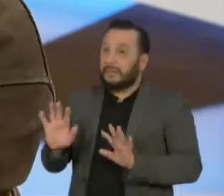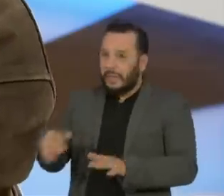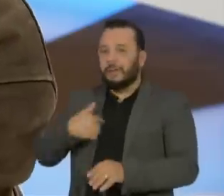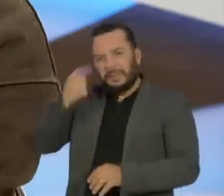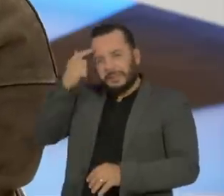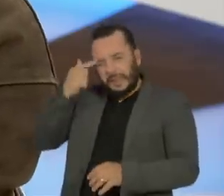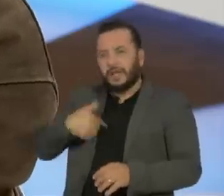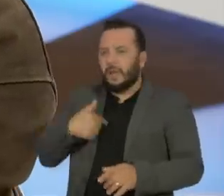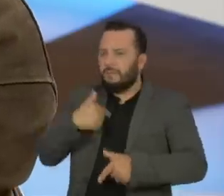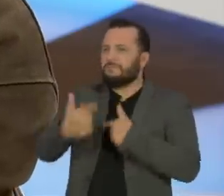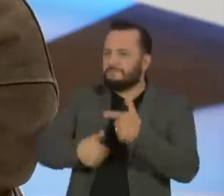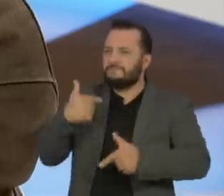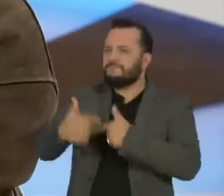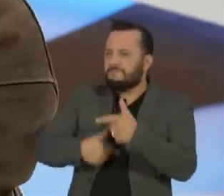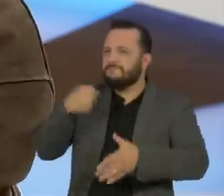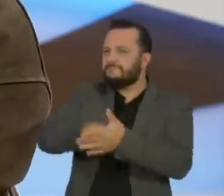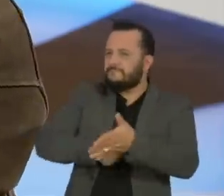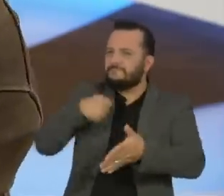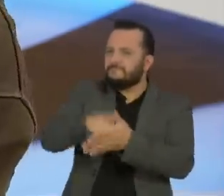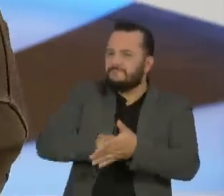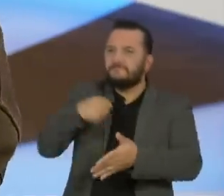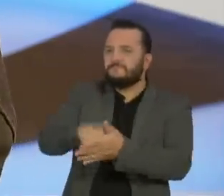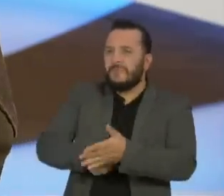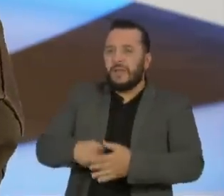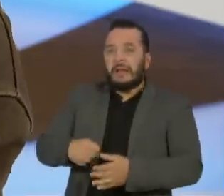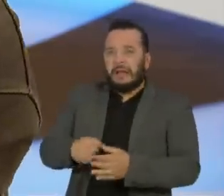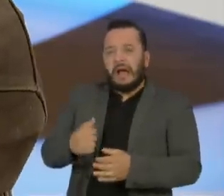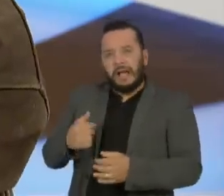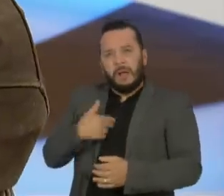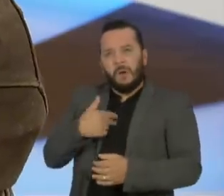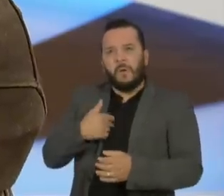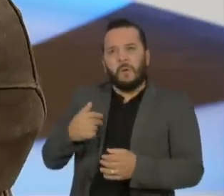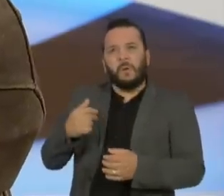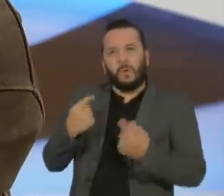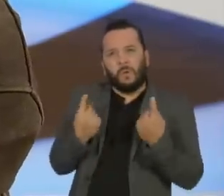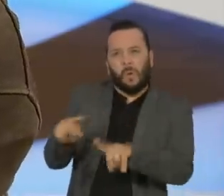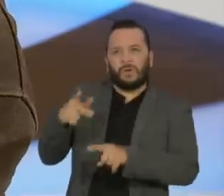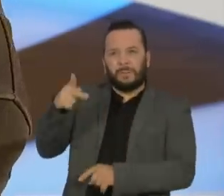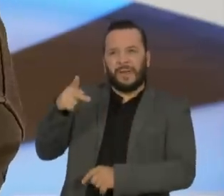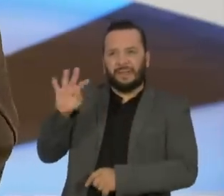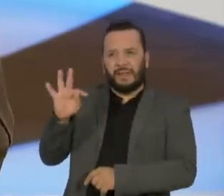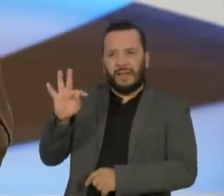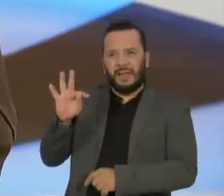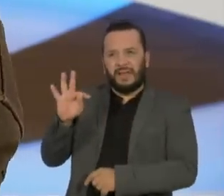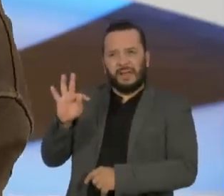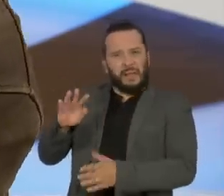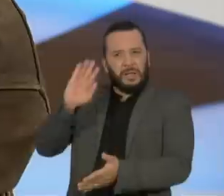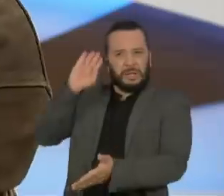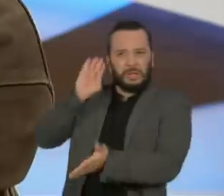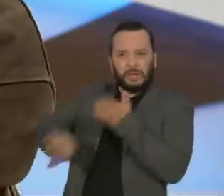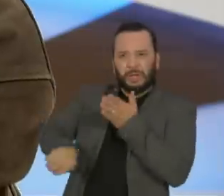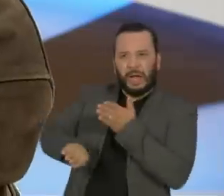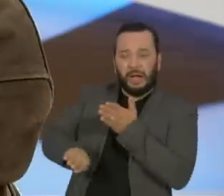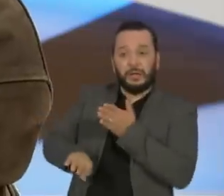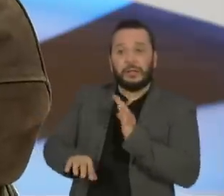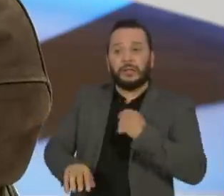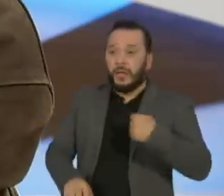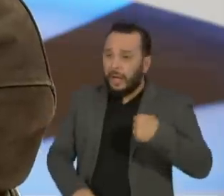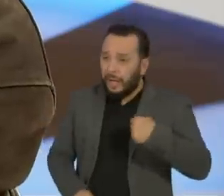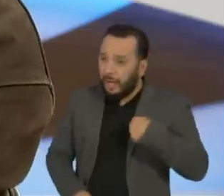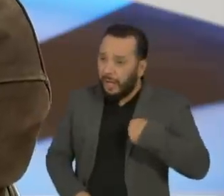batalhei, batalhei para tirar o PT do poder, eu tinha como obrigação moral,